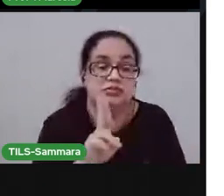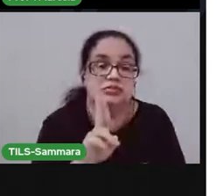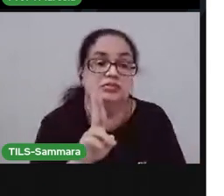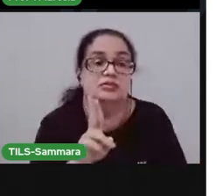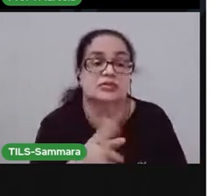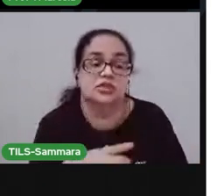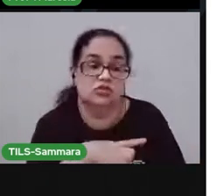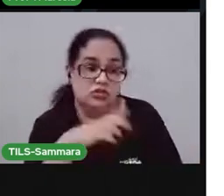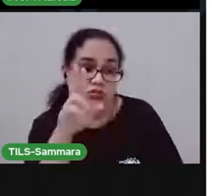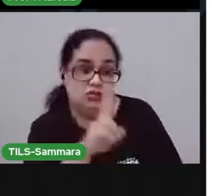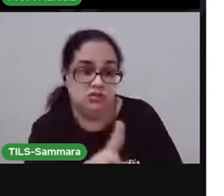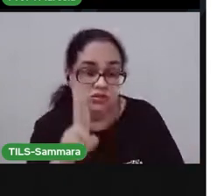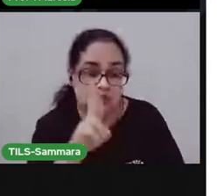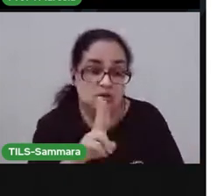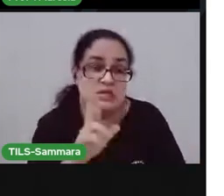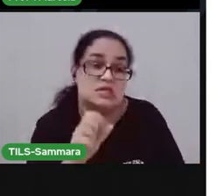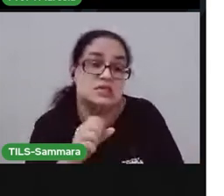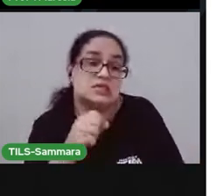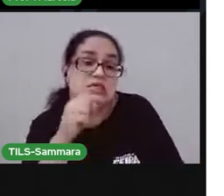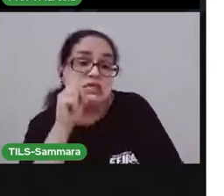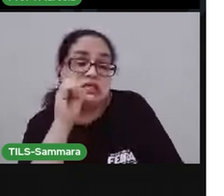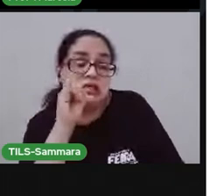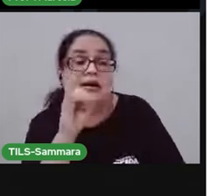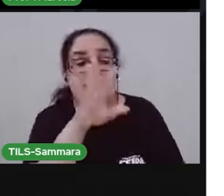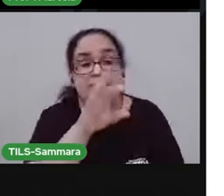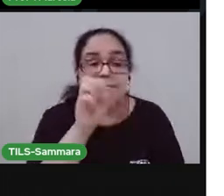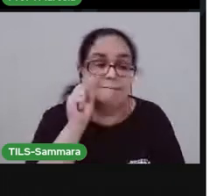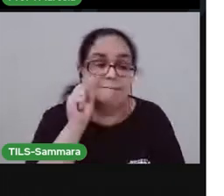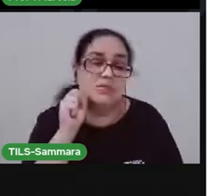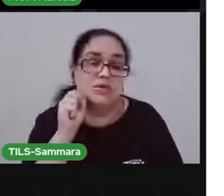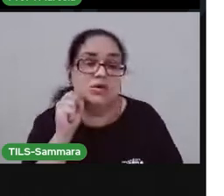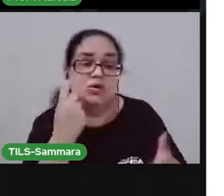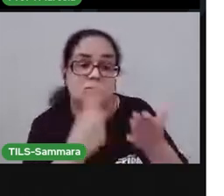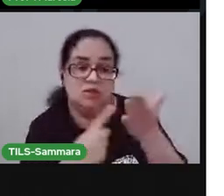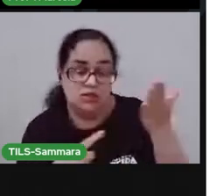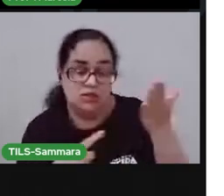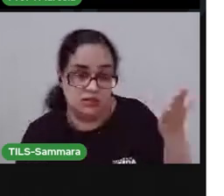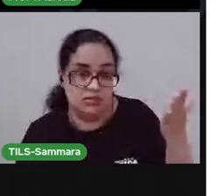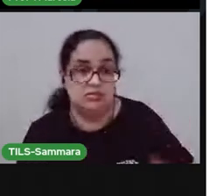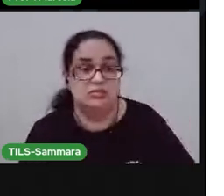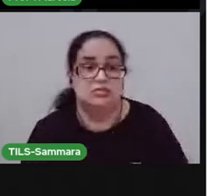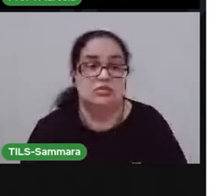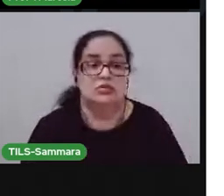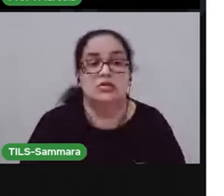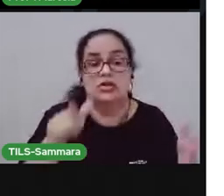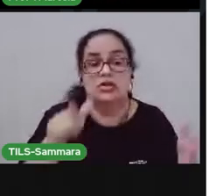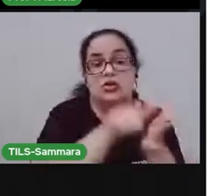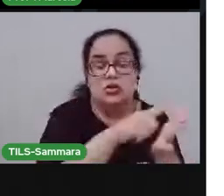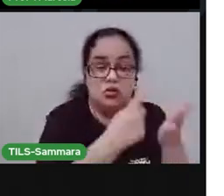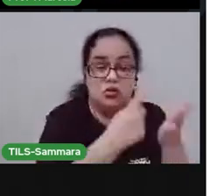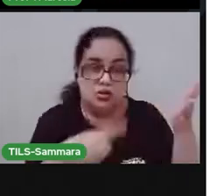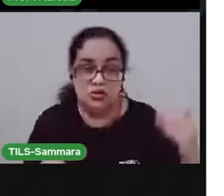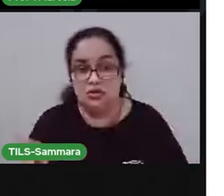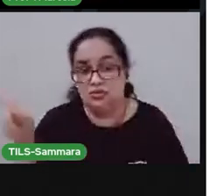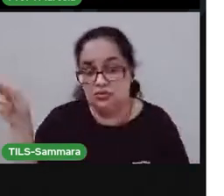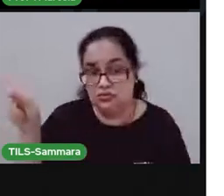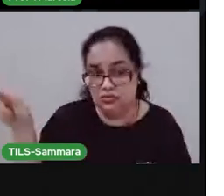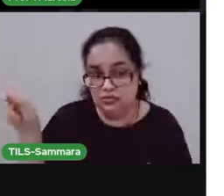a gente vai usar. Se não, pode pegar uma do seu caderno mesmo. Eu tô aqui com essa folha de caderno. Ó.